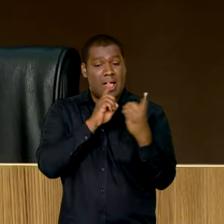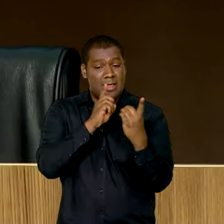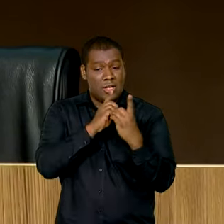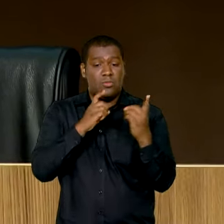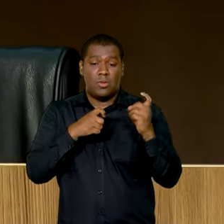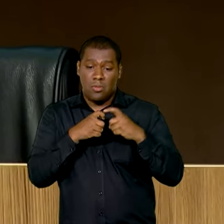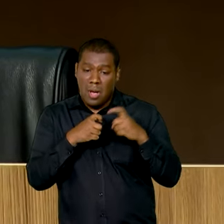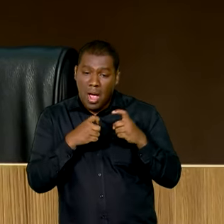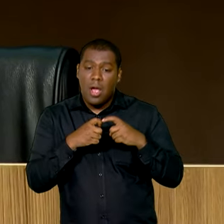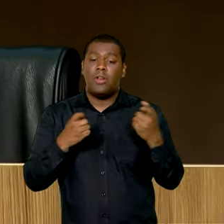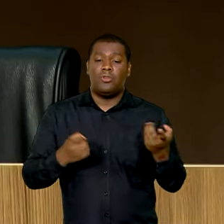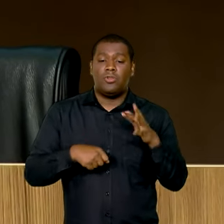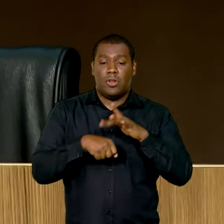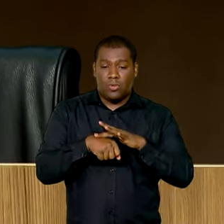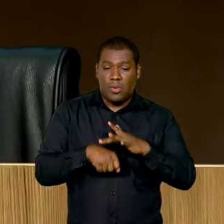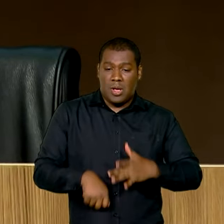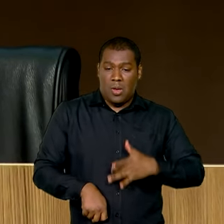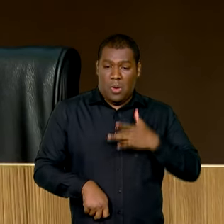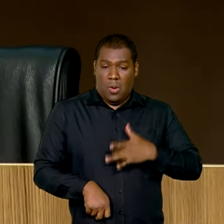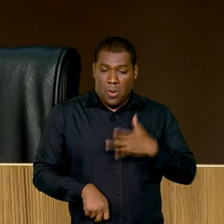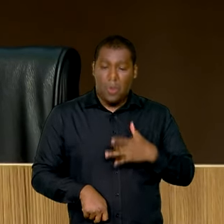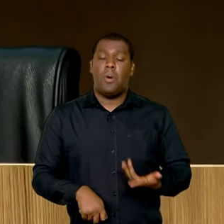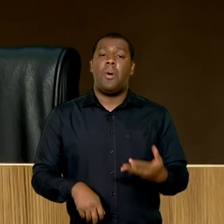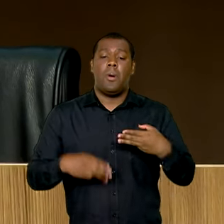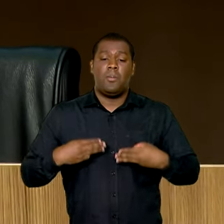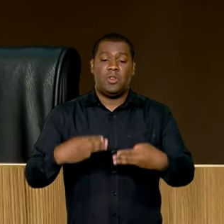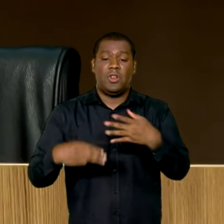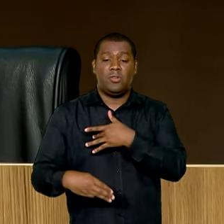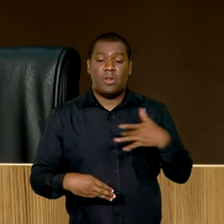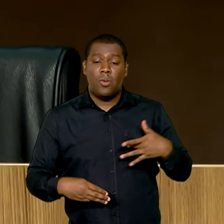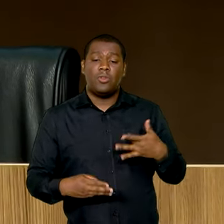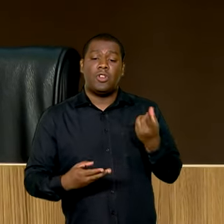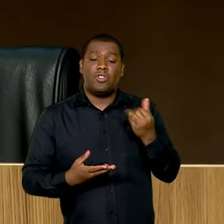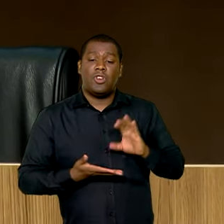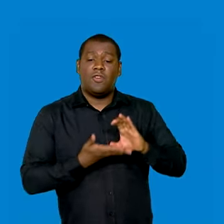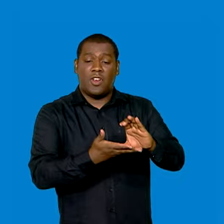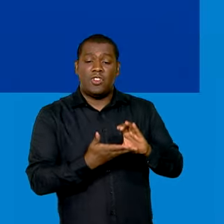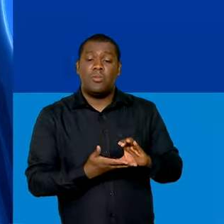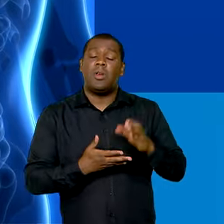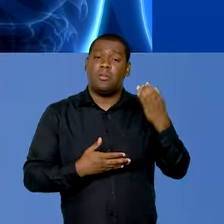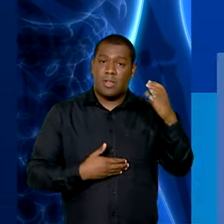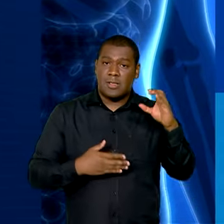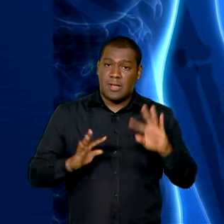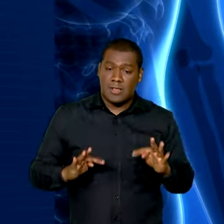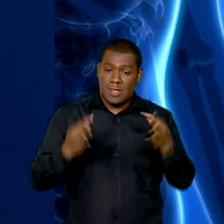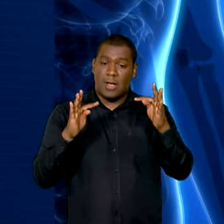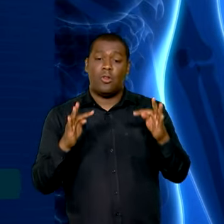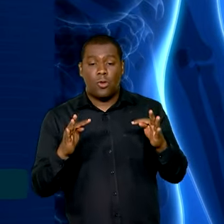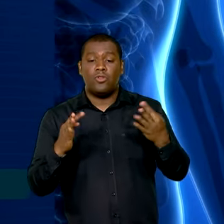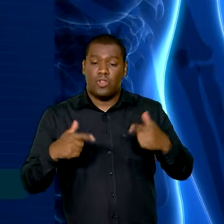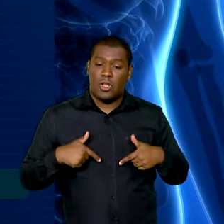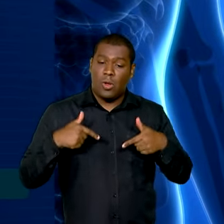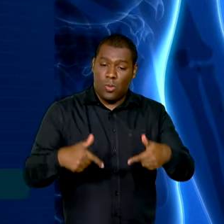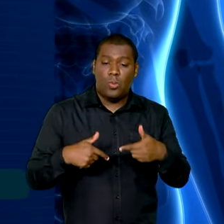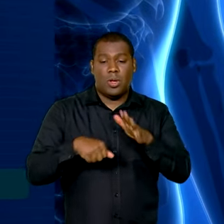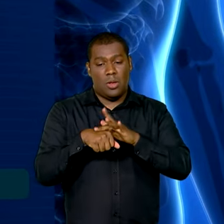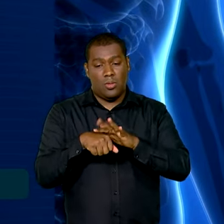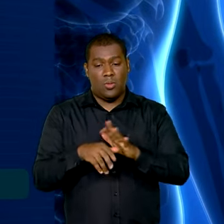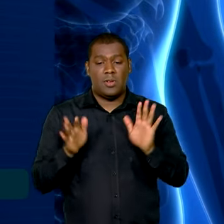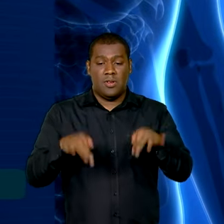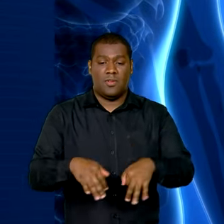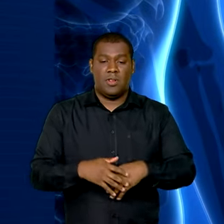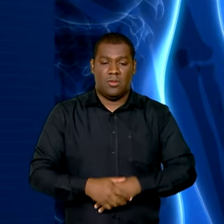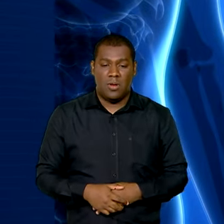Os investimentos em ciência e tecnologia para combater a doença também foram apresentados. 14 milhões de reais